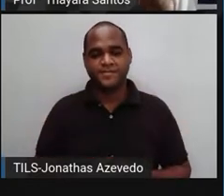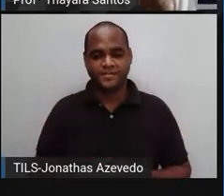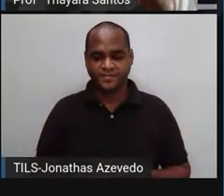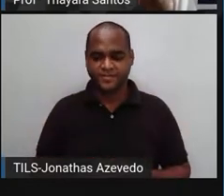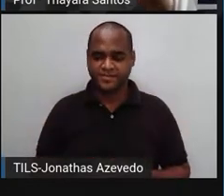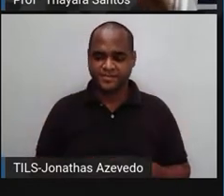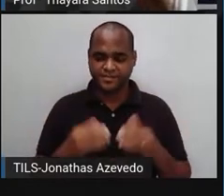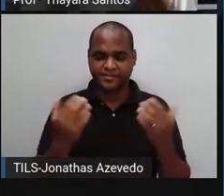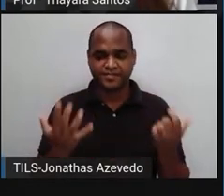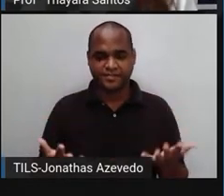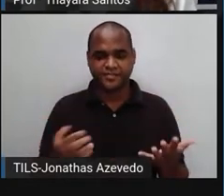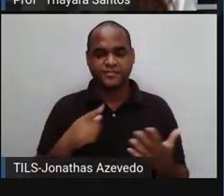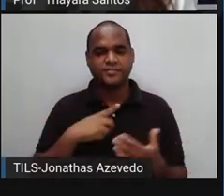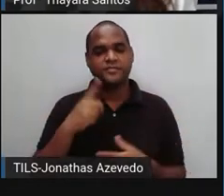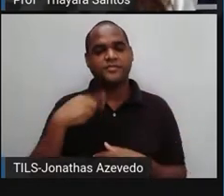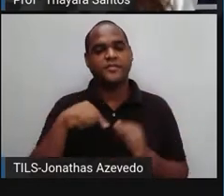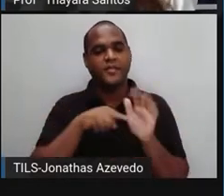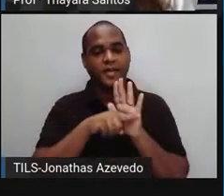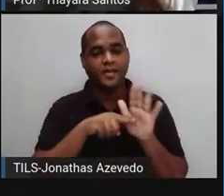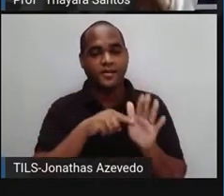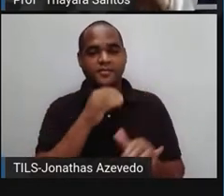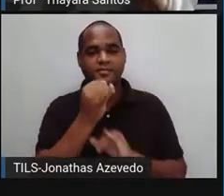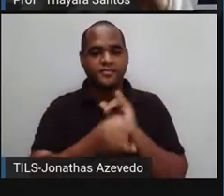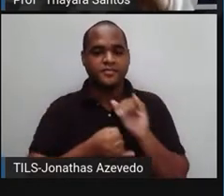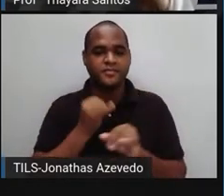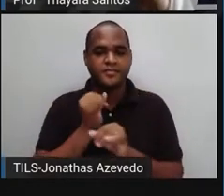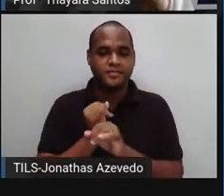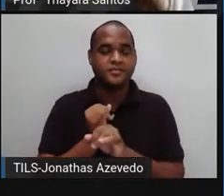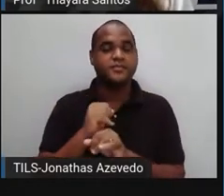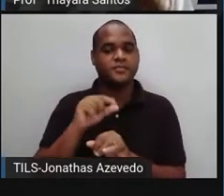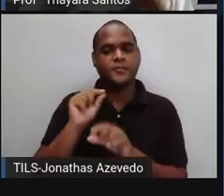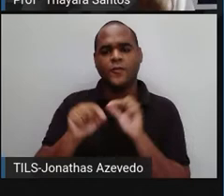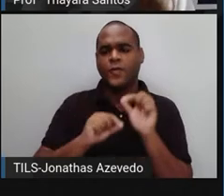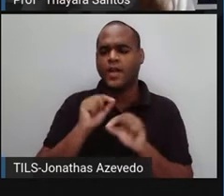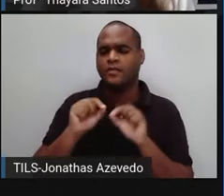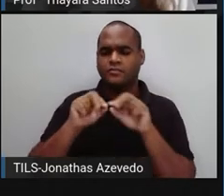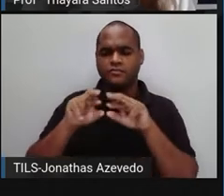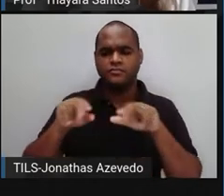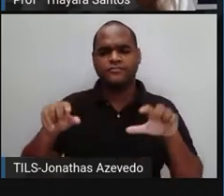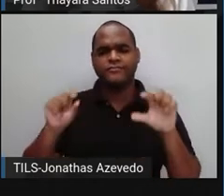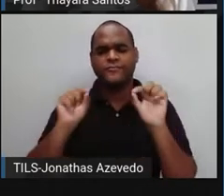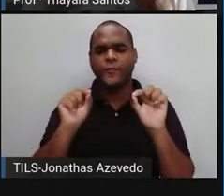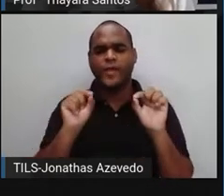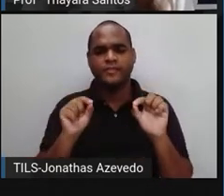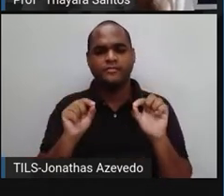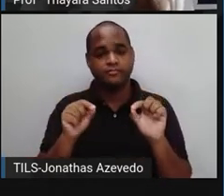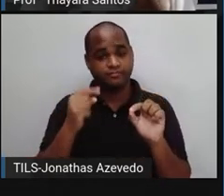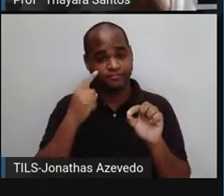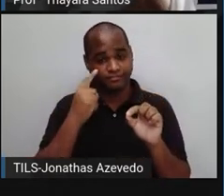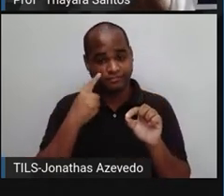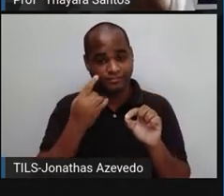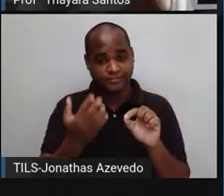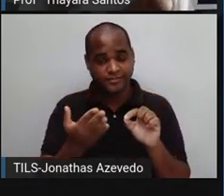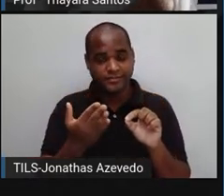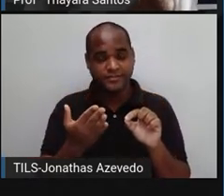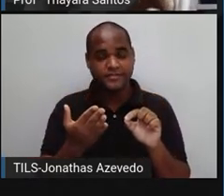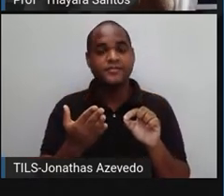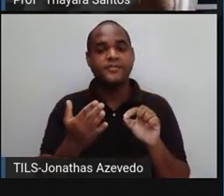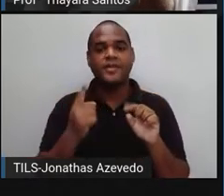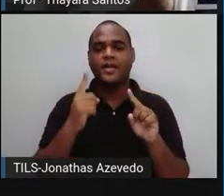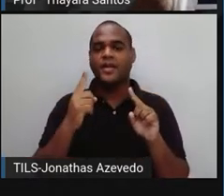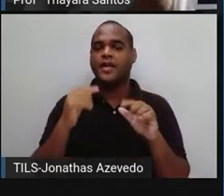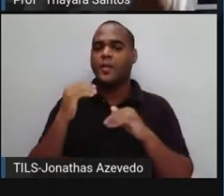Então, se a gente pesquisa na internet o que é ciclagem de nutrientes, a gente vai achar essa definição aí. Ciclagem de